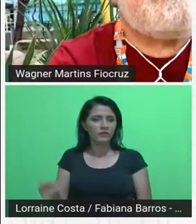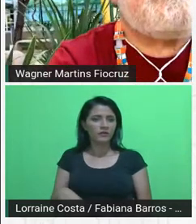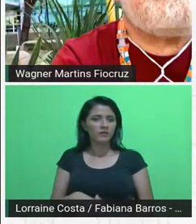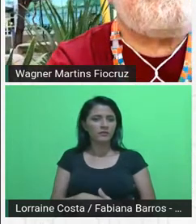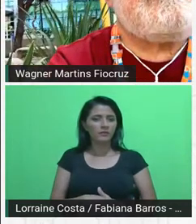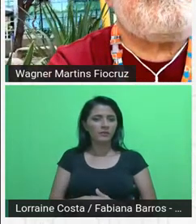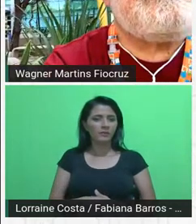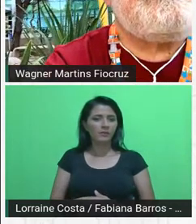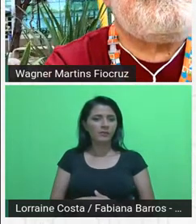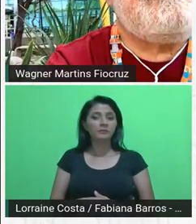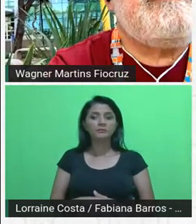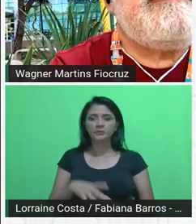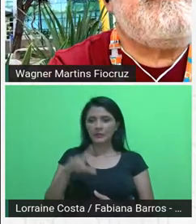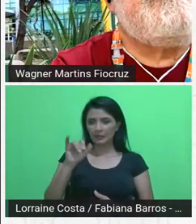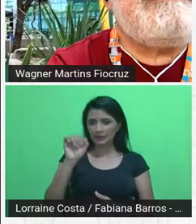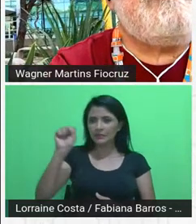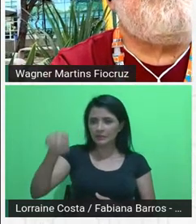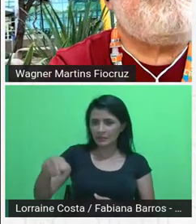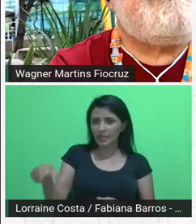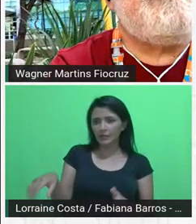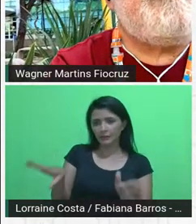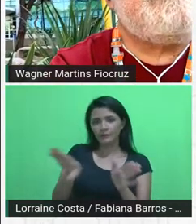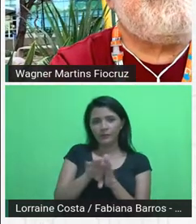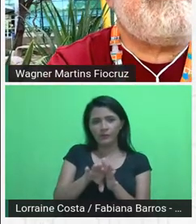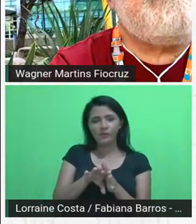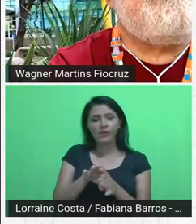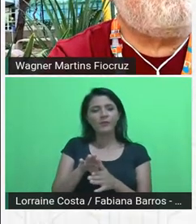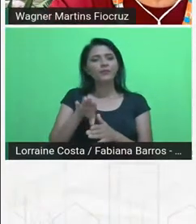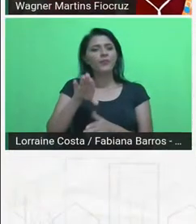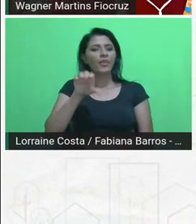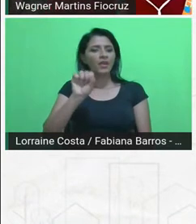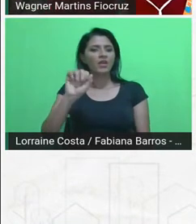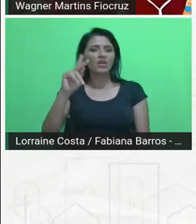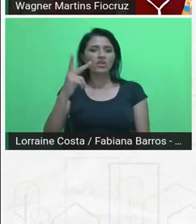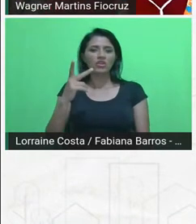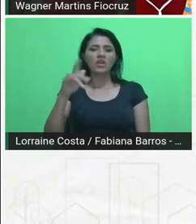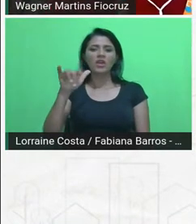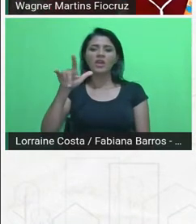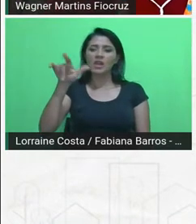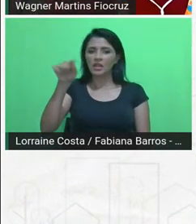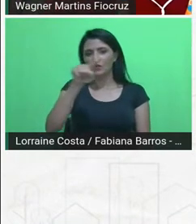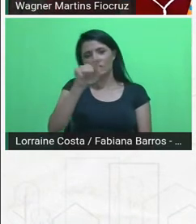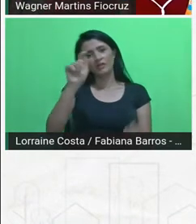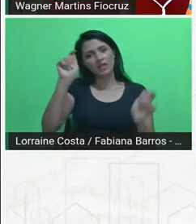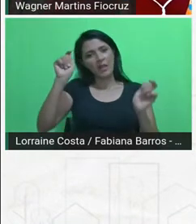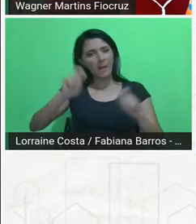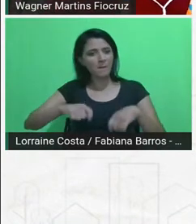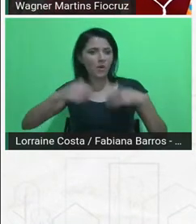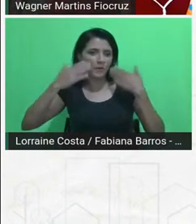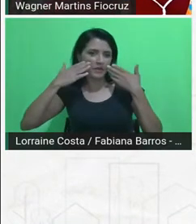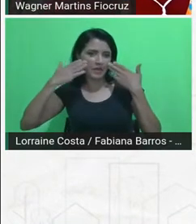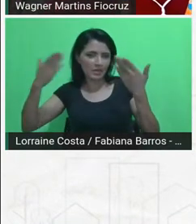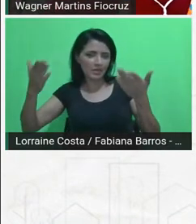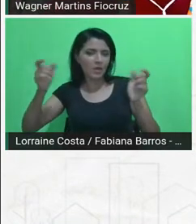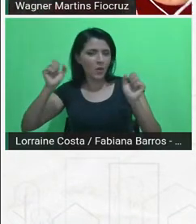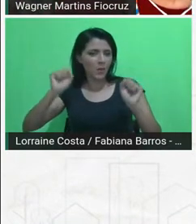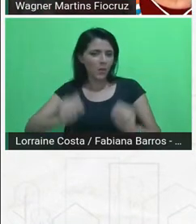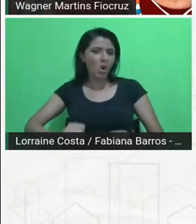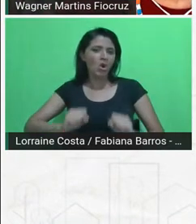Chegou sim, professor. Sheila, você pode passar a apresentação aí, por favor?